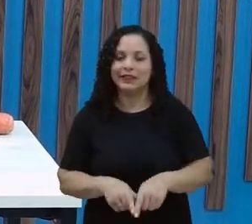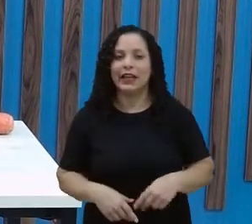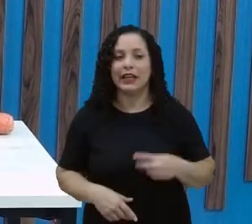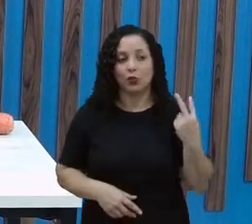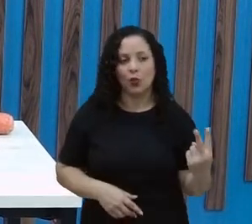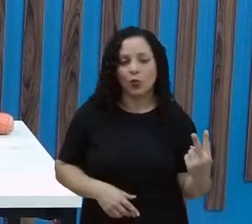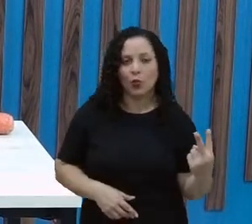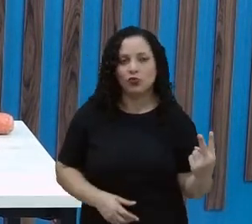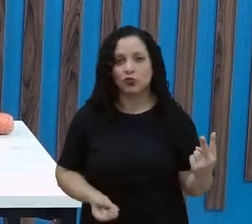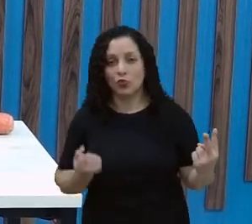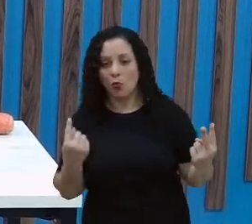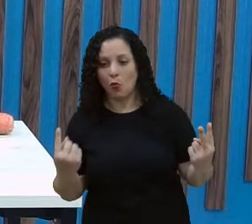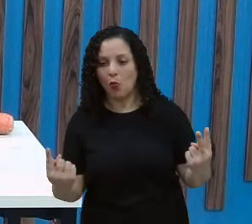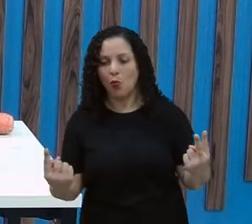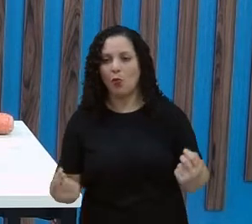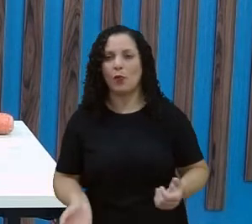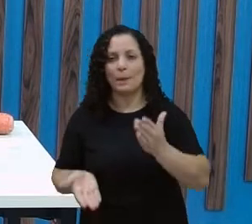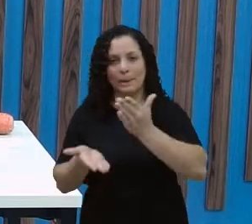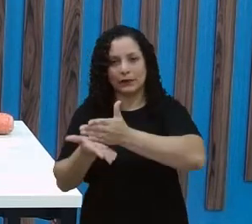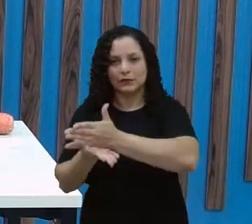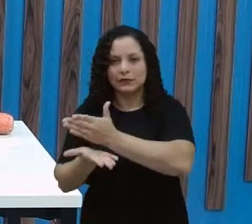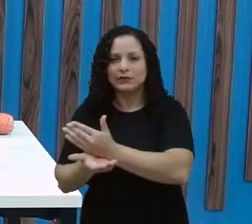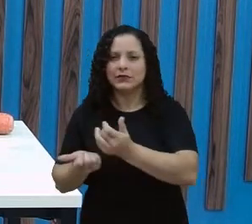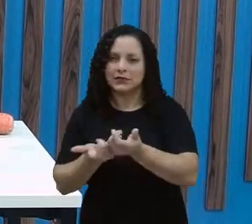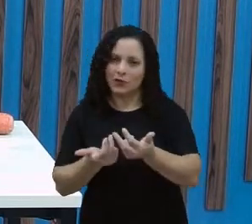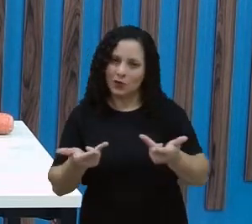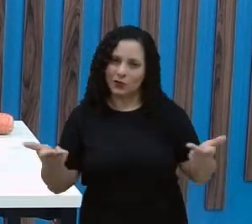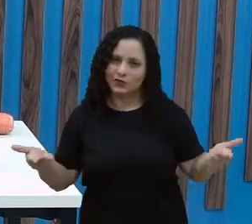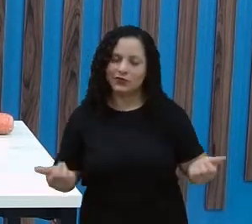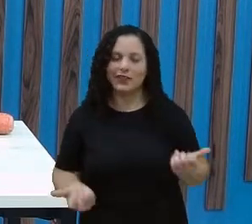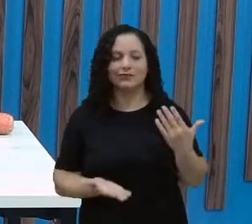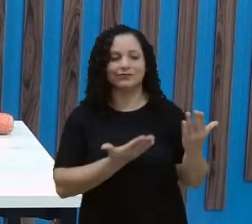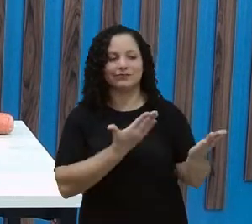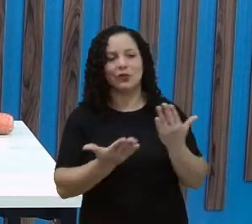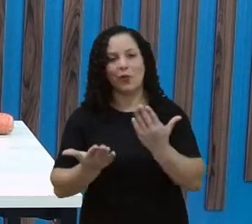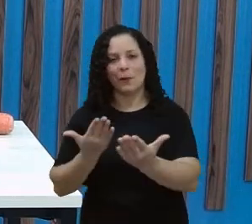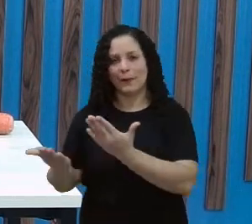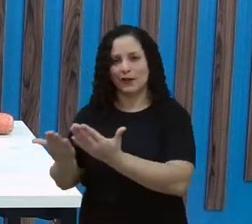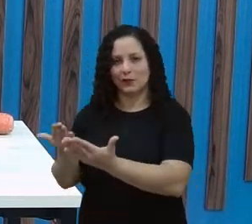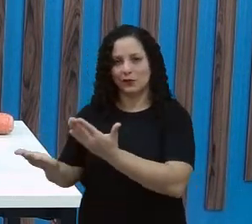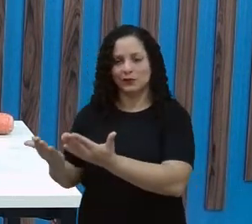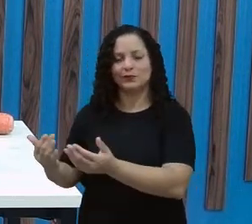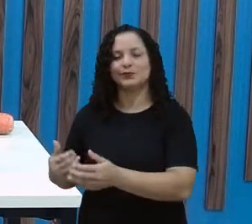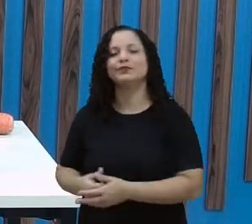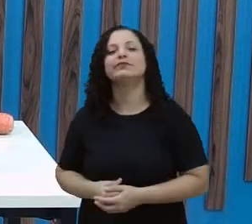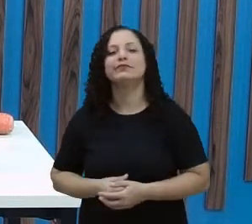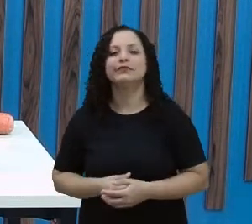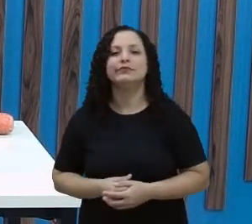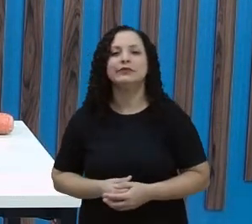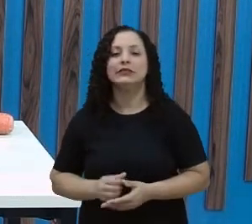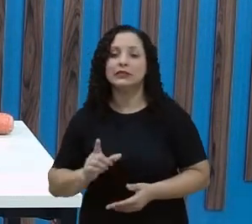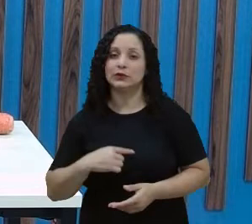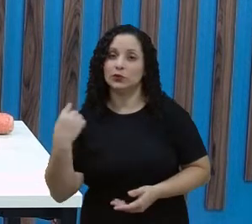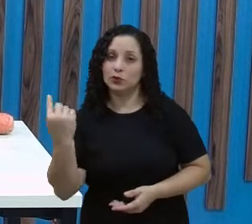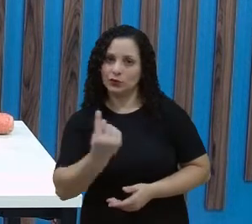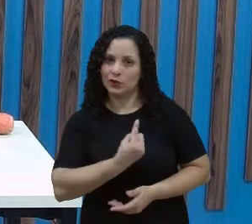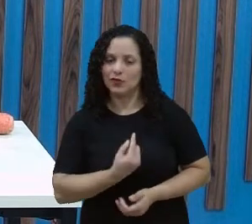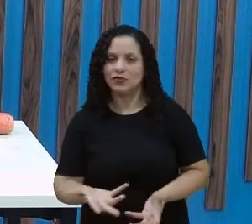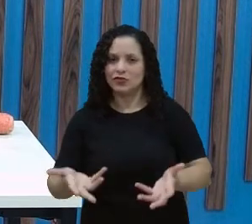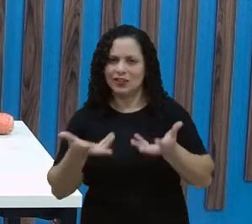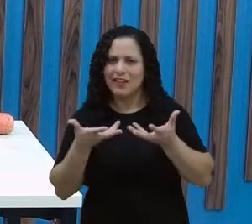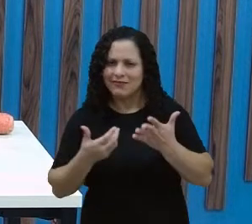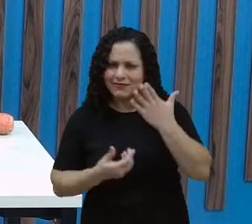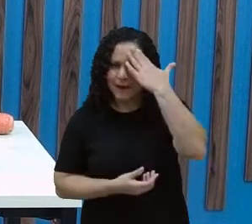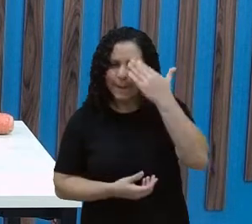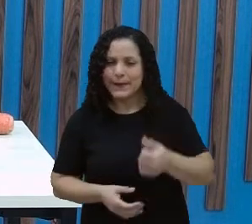frutas, o peso de três batatas. Então, a gente fez todas essas comparações. E lembrando que, se a gente quer saber o